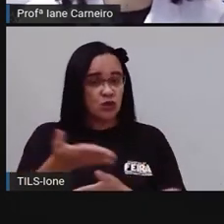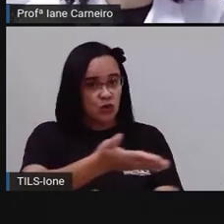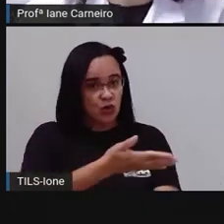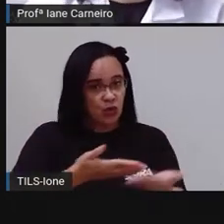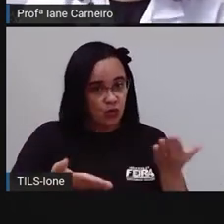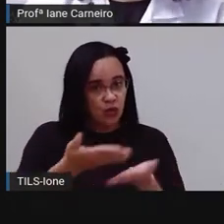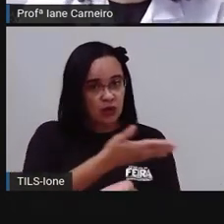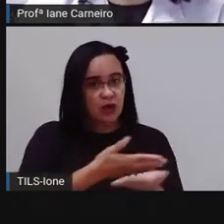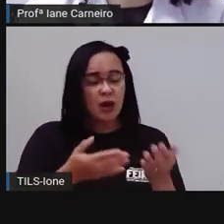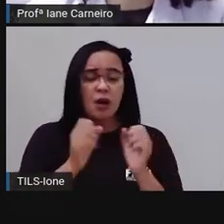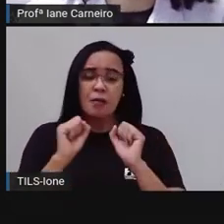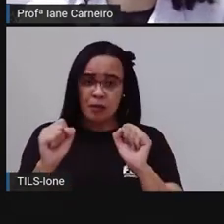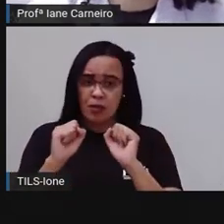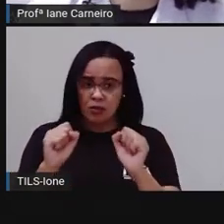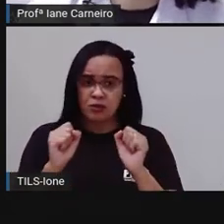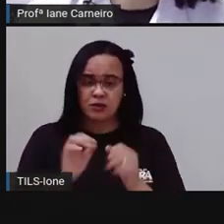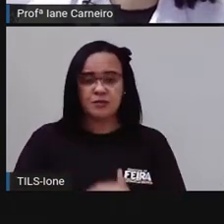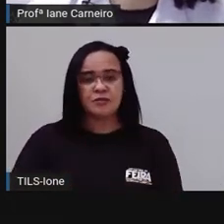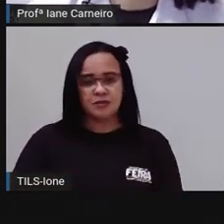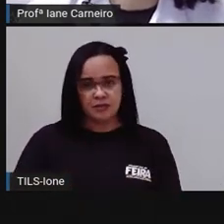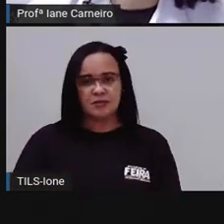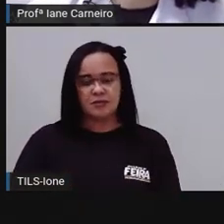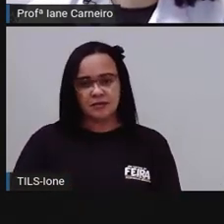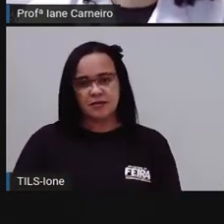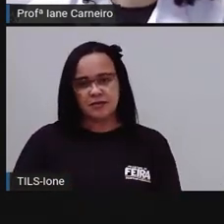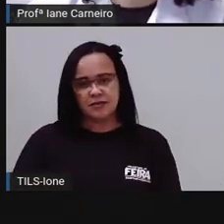pode compartilhar, certo?